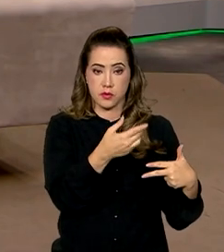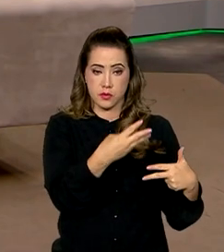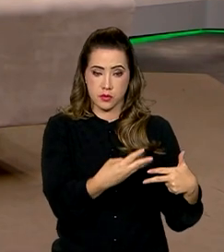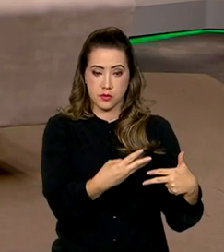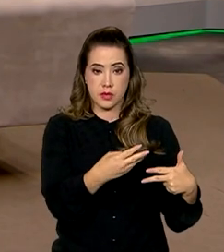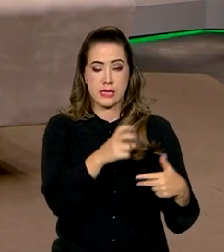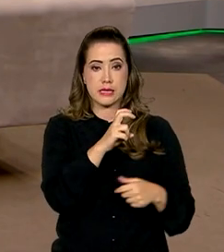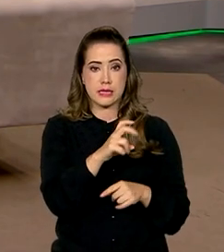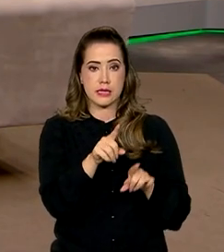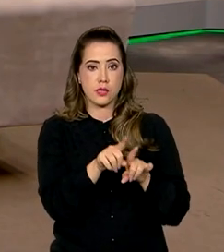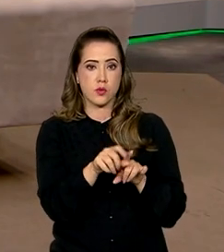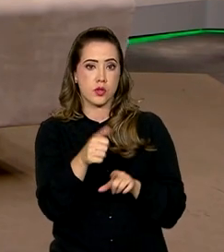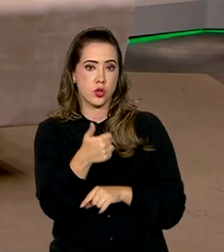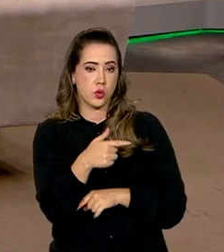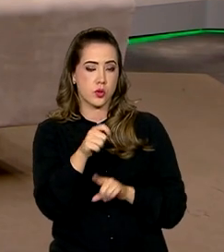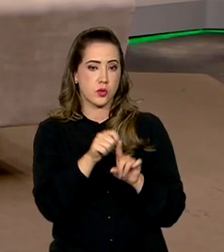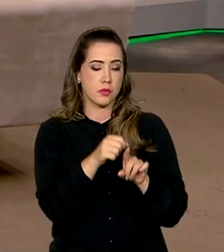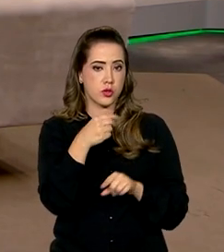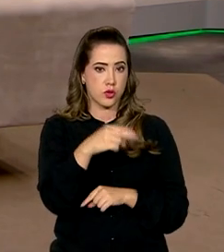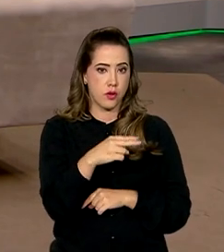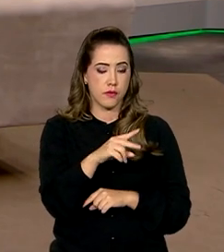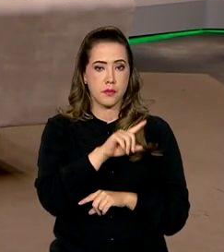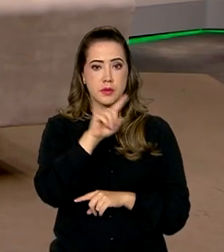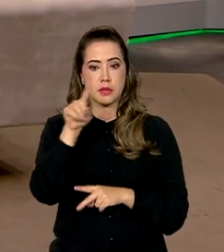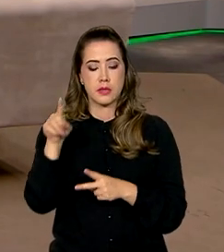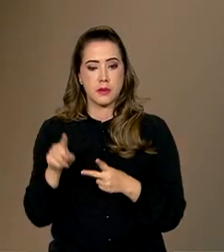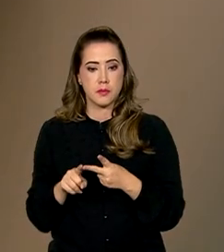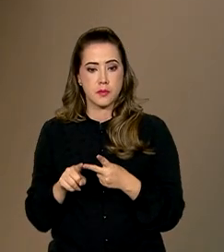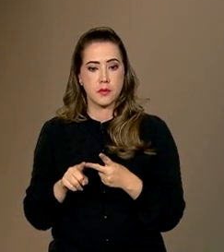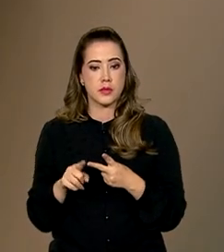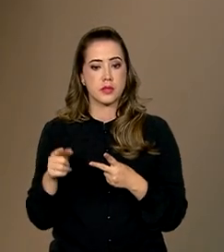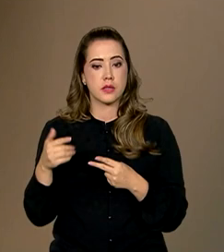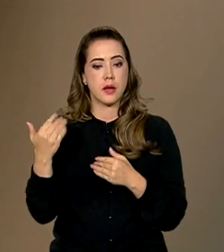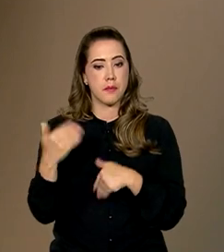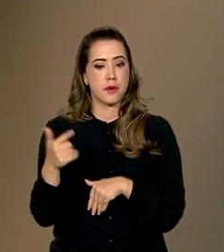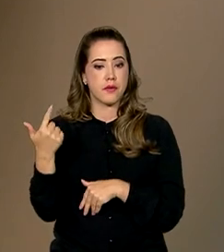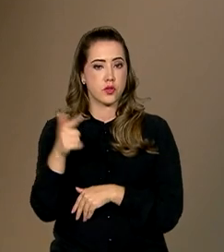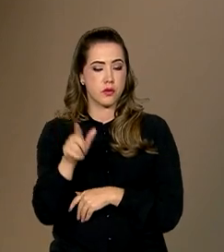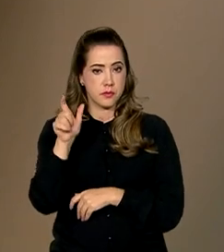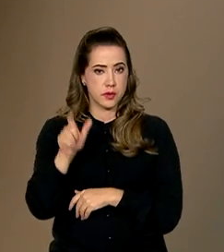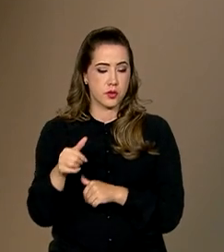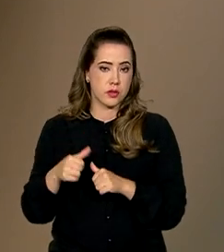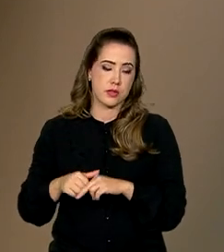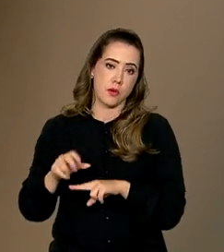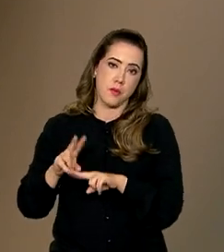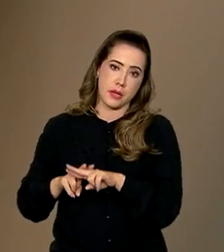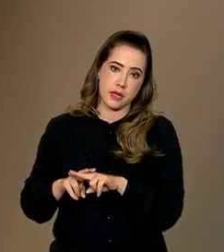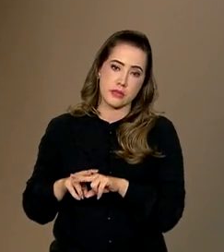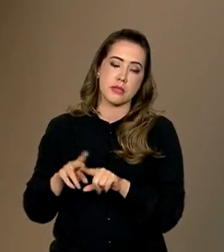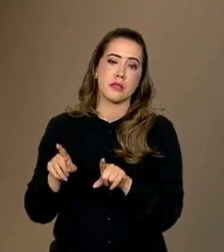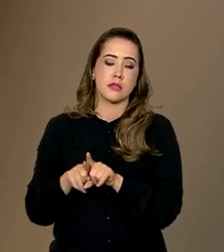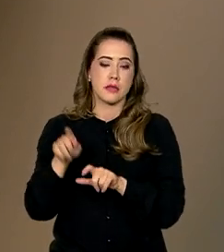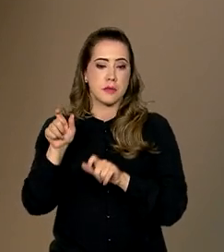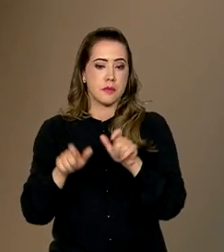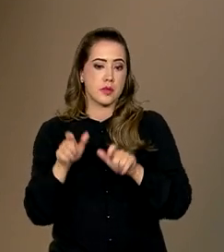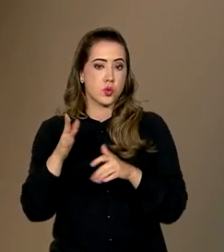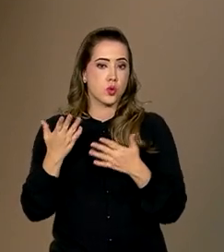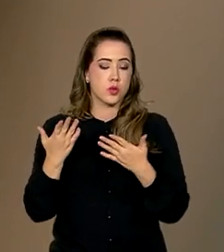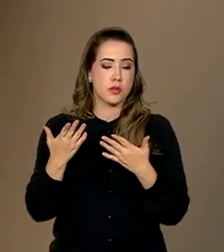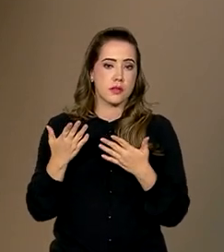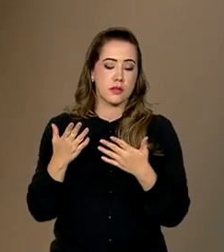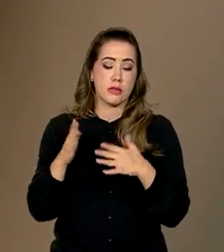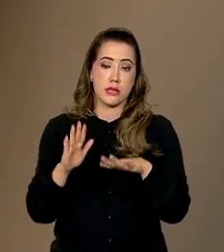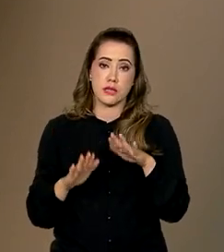é 5 e 12 de novembro, como eu disse. Nós temos uma reaplicação para as pessoas privadas de liberdade e também para aqueles que, eventualmente,